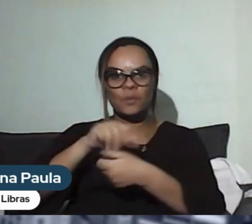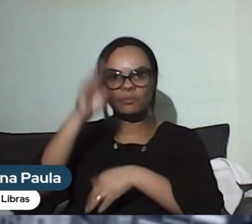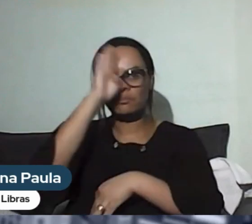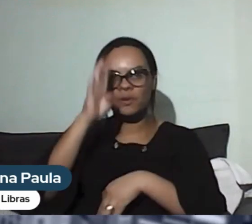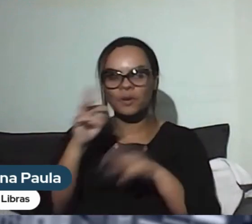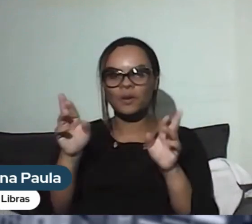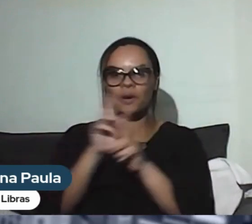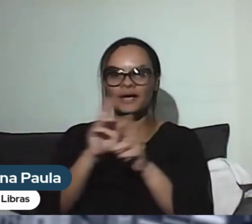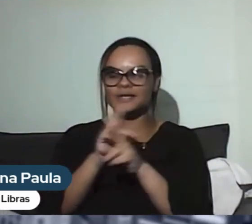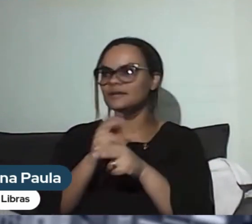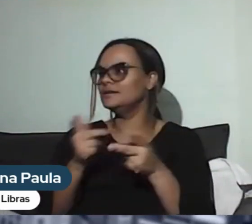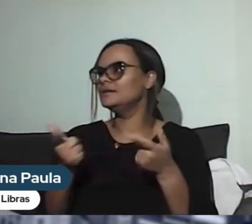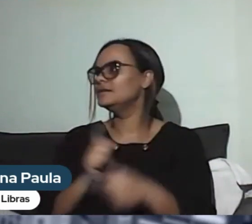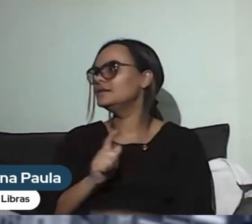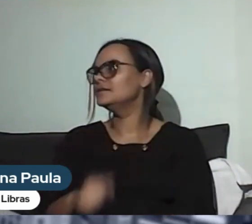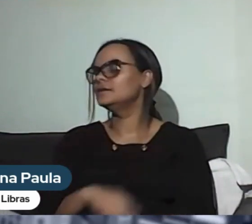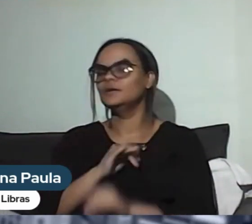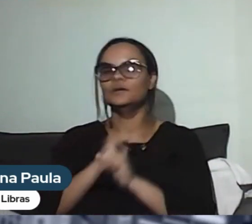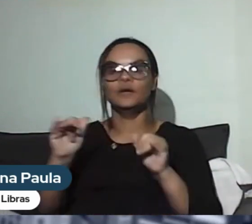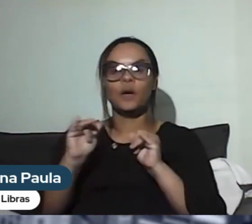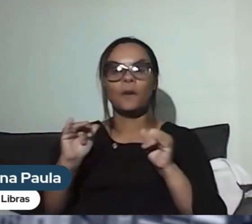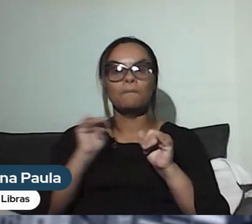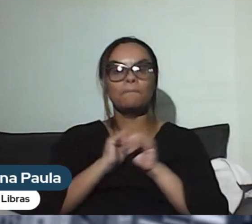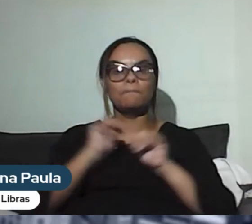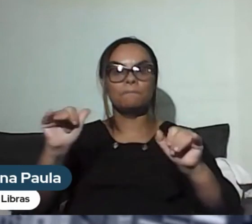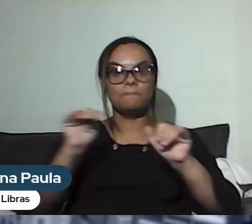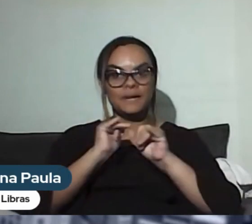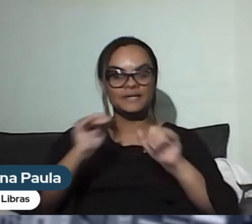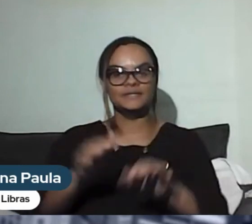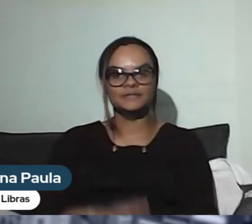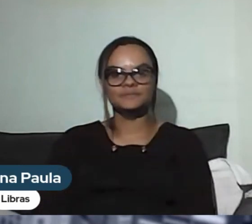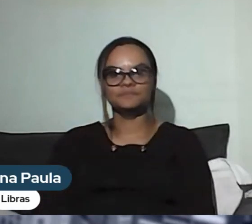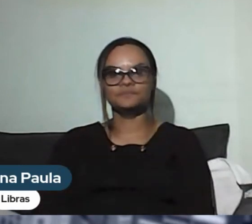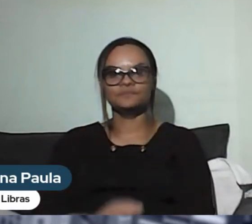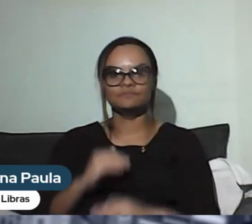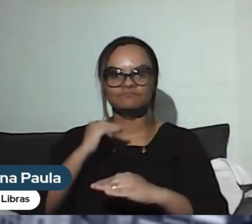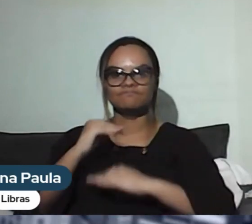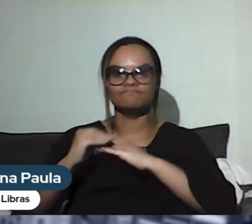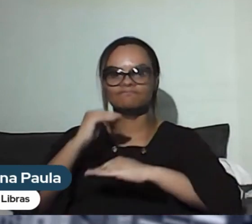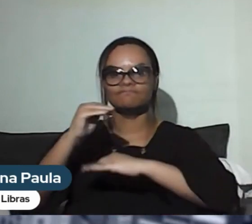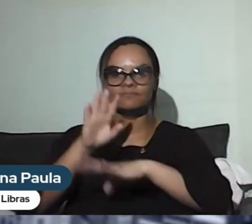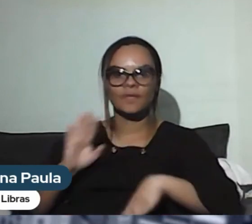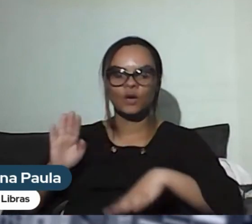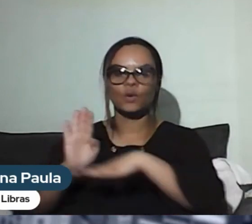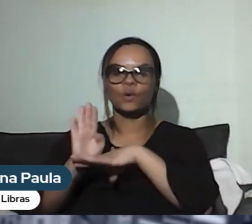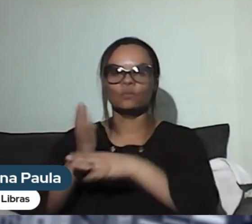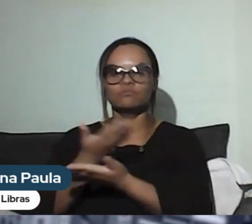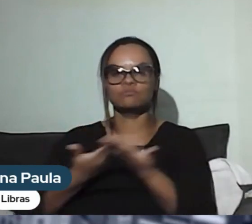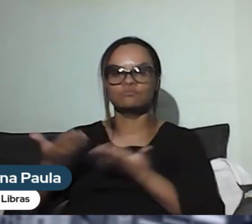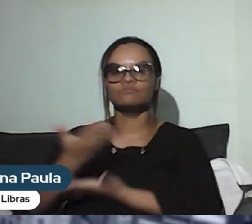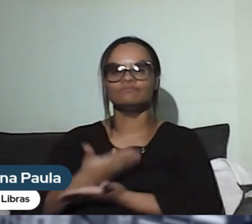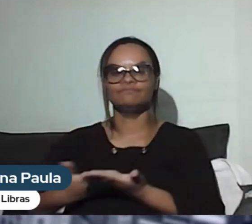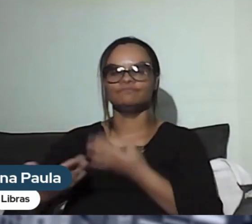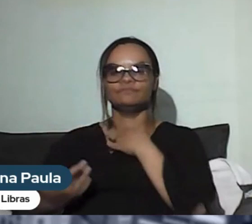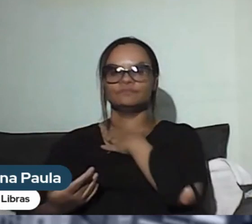com essas pessoas para poder levar essa informação também desta Liga, e a gente cada vez mais ir ajudando um ao outro, não é?